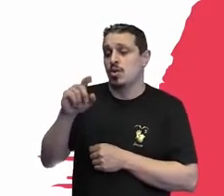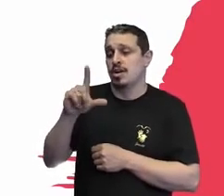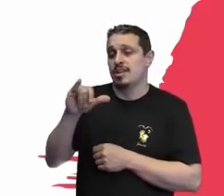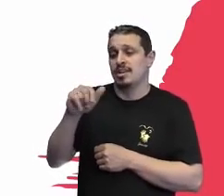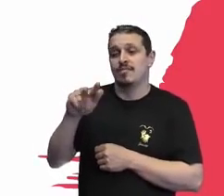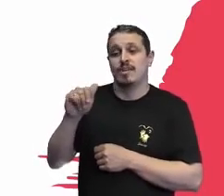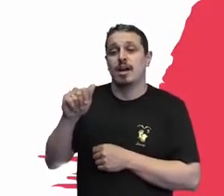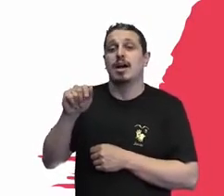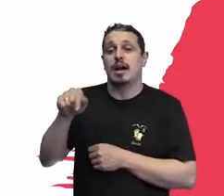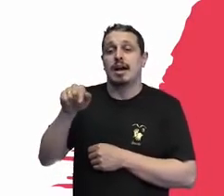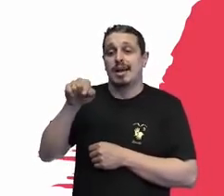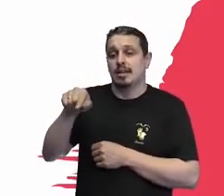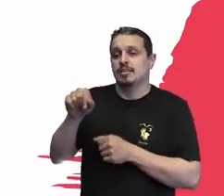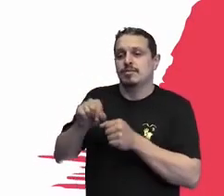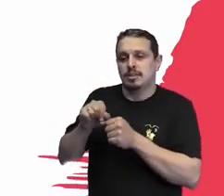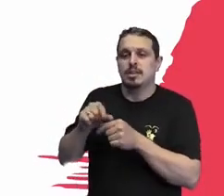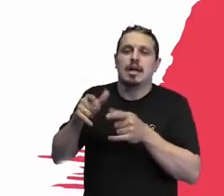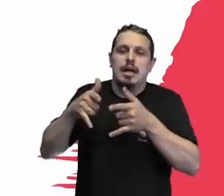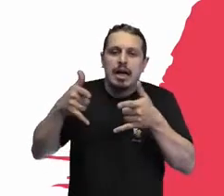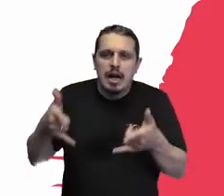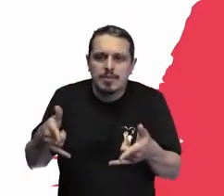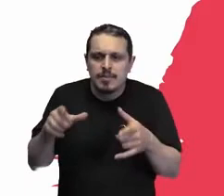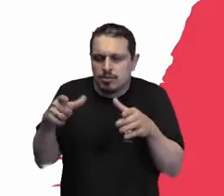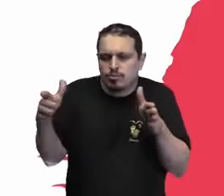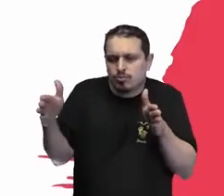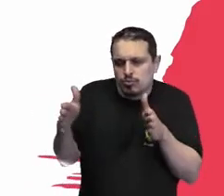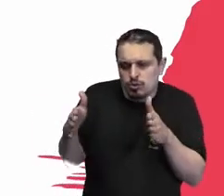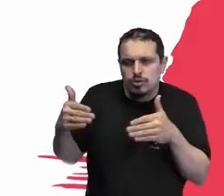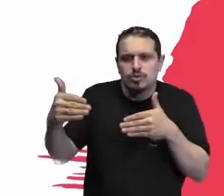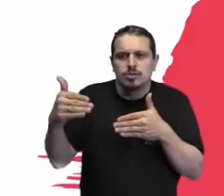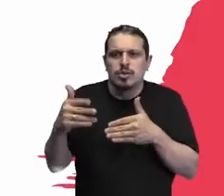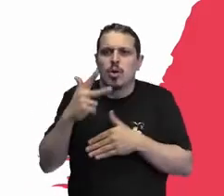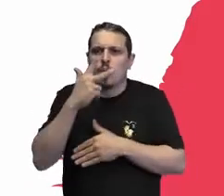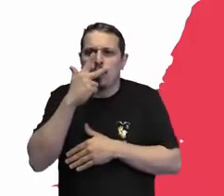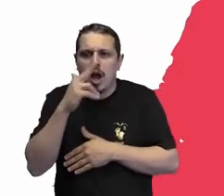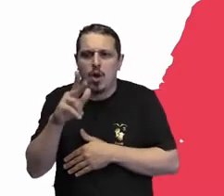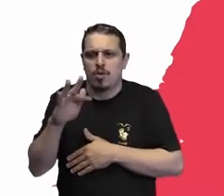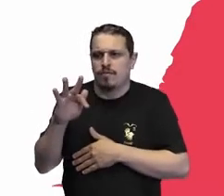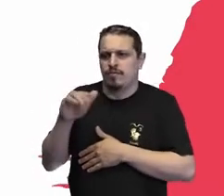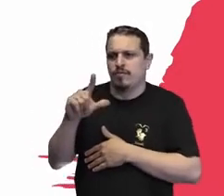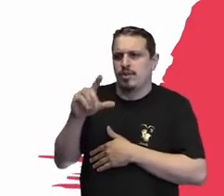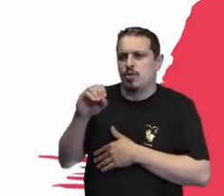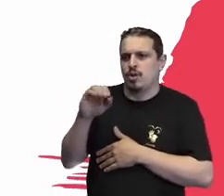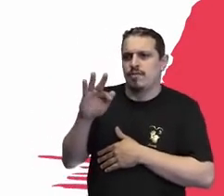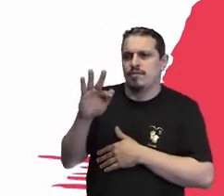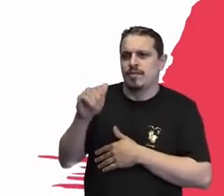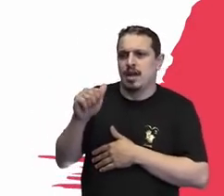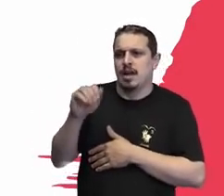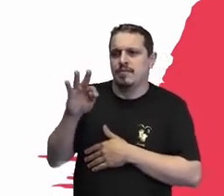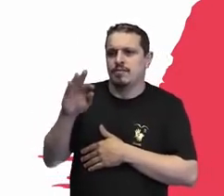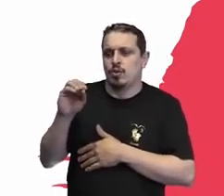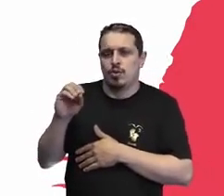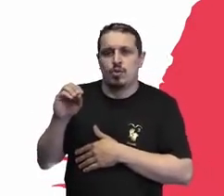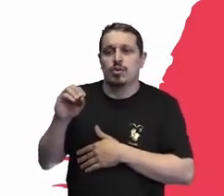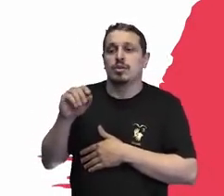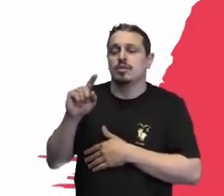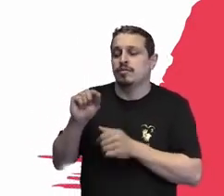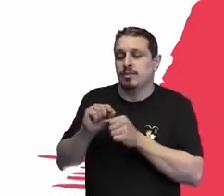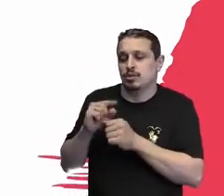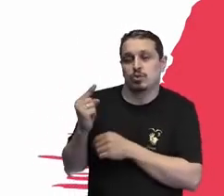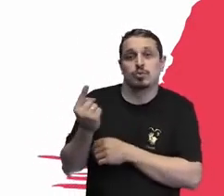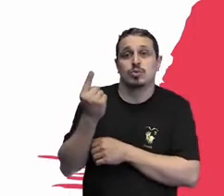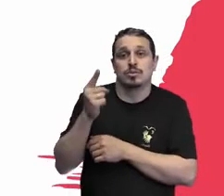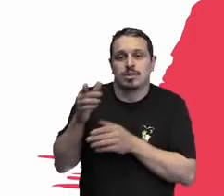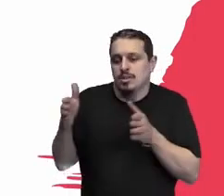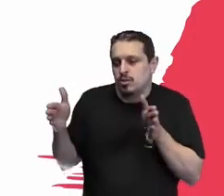vocês repararem, os apartamentos são esses estilos flat, mas uma kitnet independente, a pessoa se quiser não sai de casa, cozinha ali, com